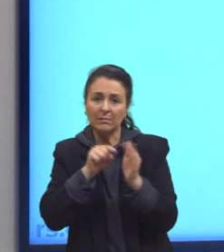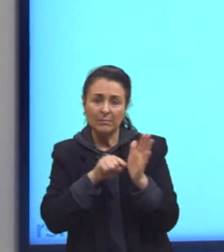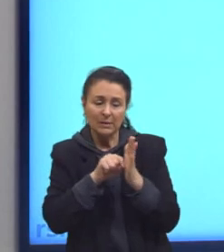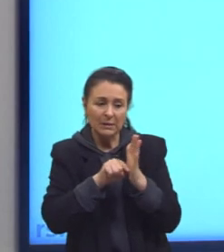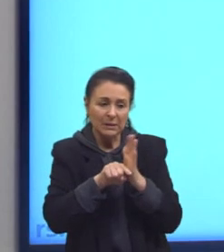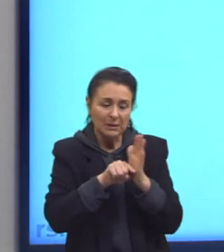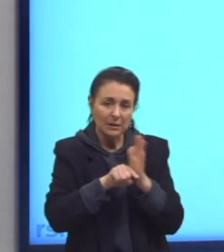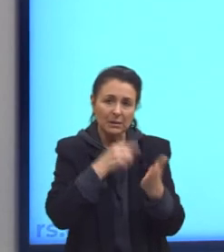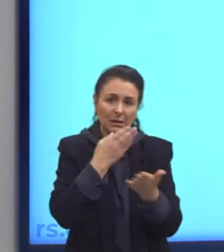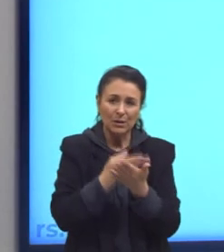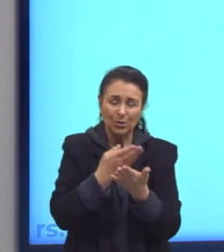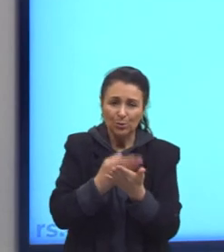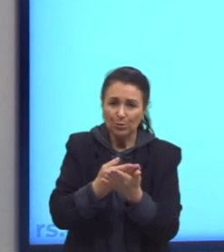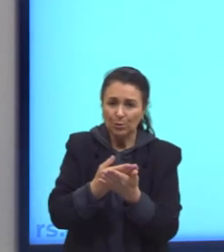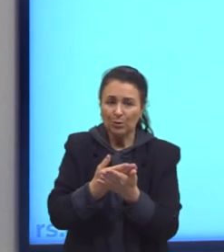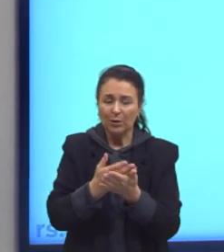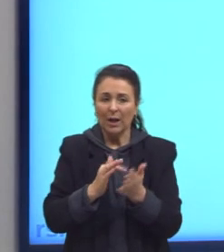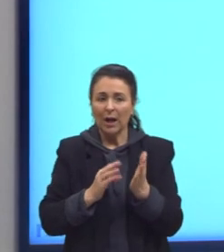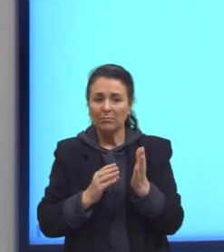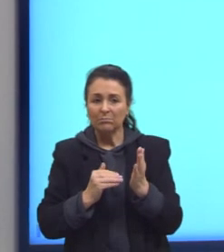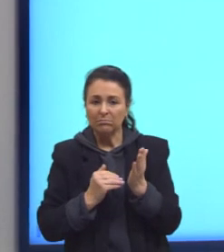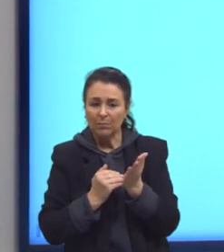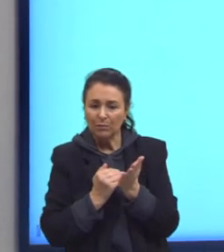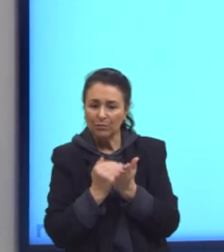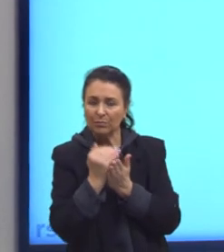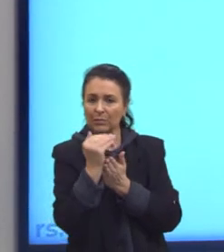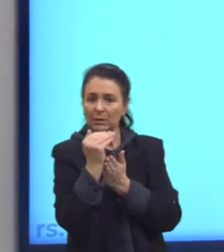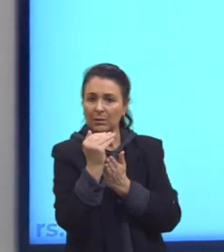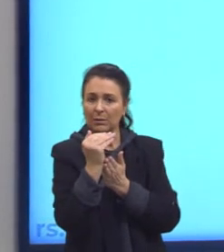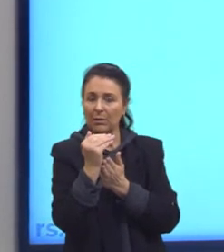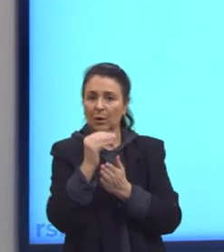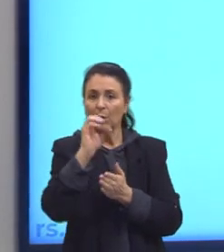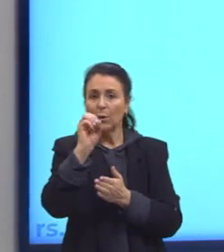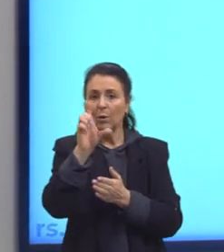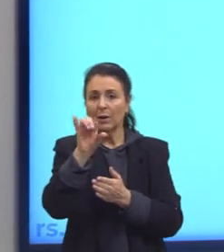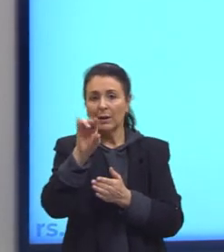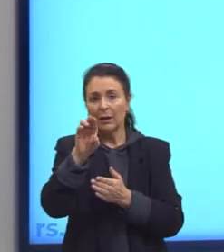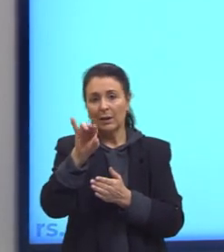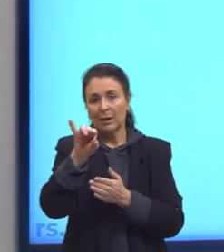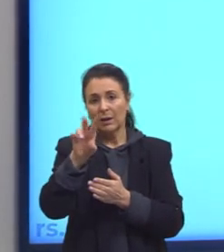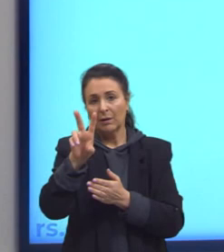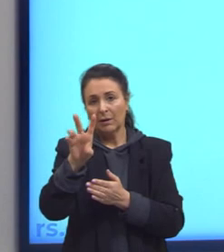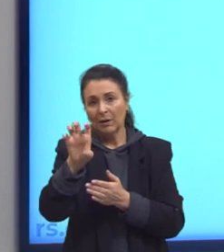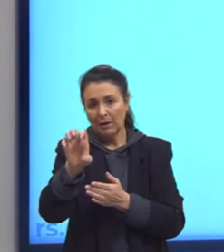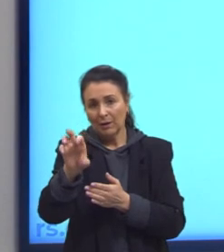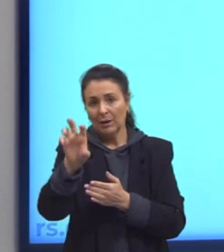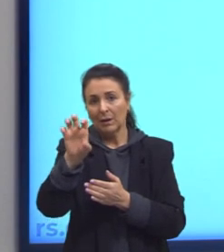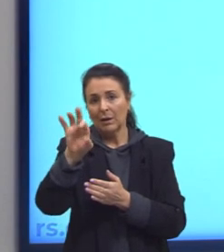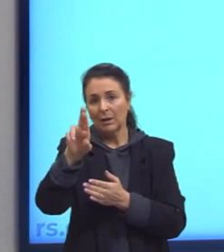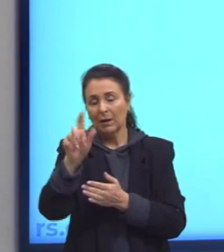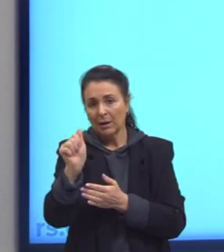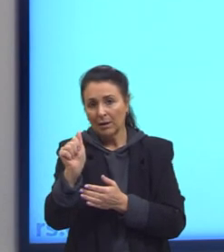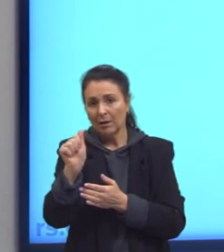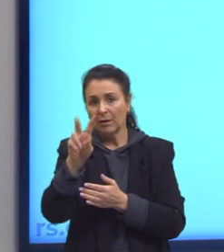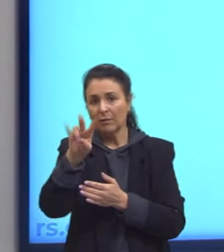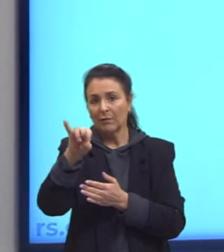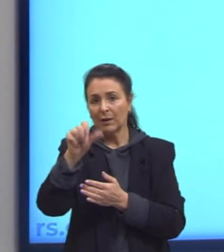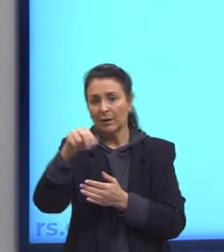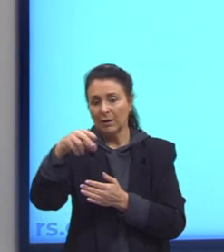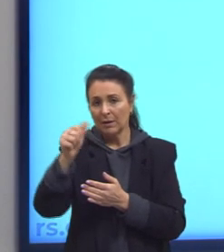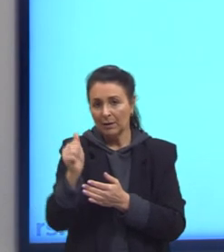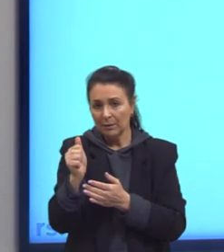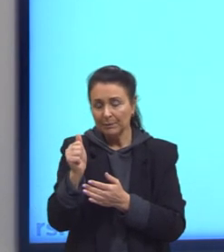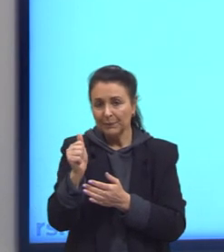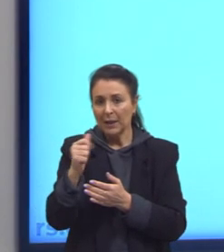formação da nação brasileira. O Oliveira Viana, ele nasce em 83 até 1951,